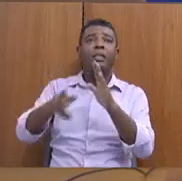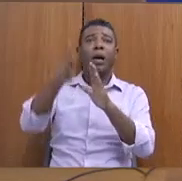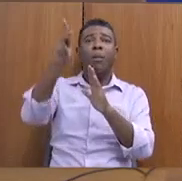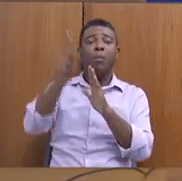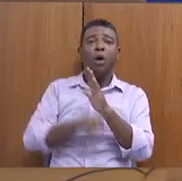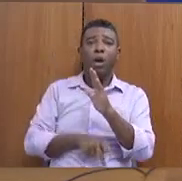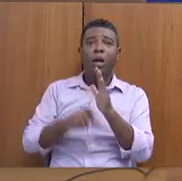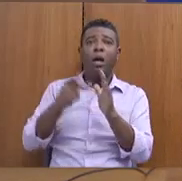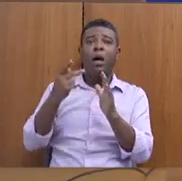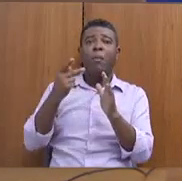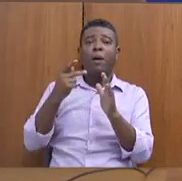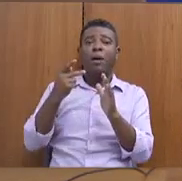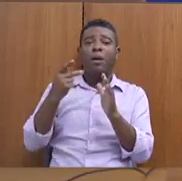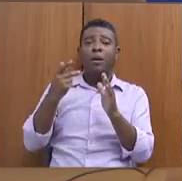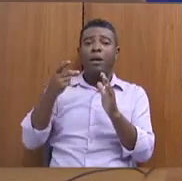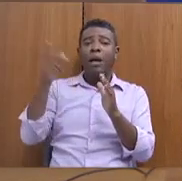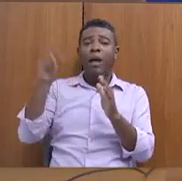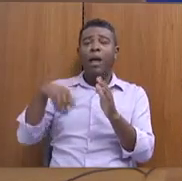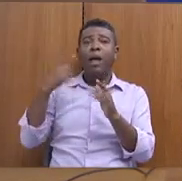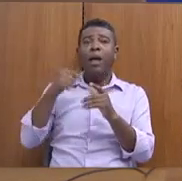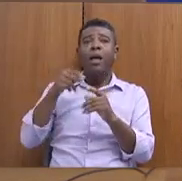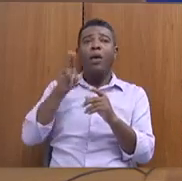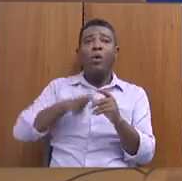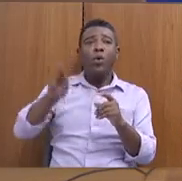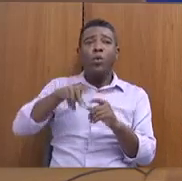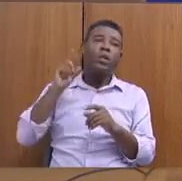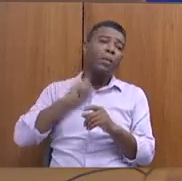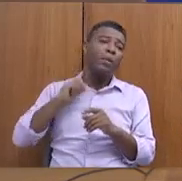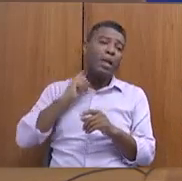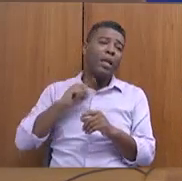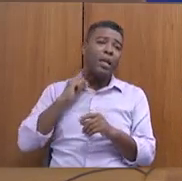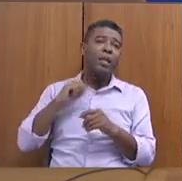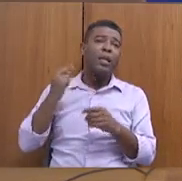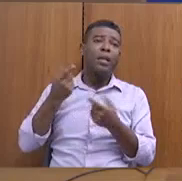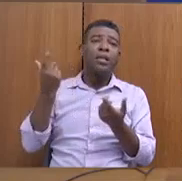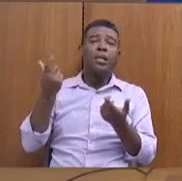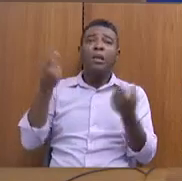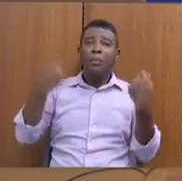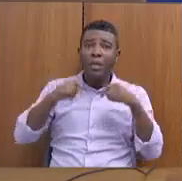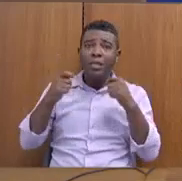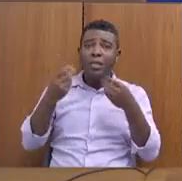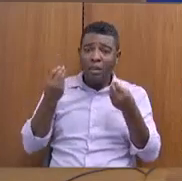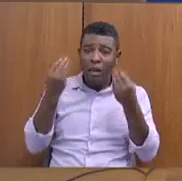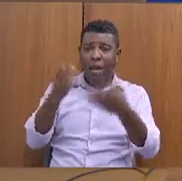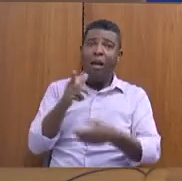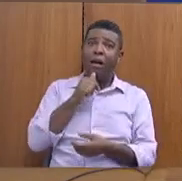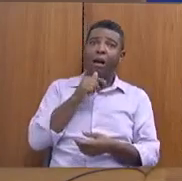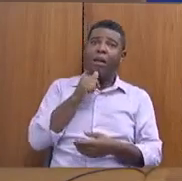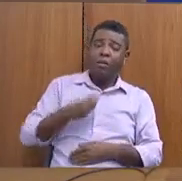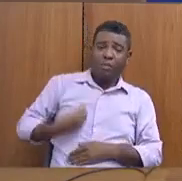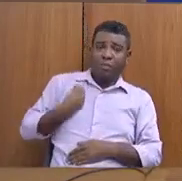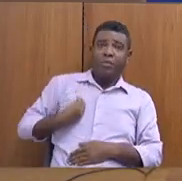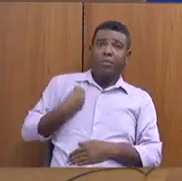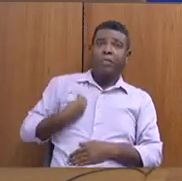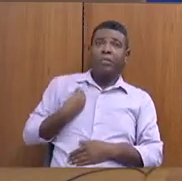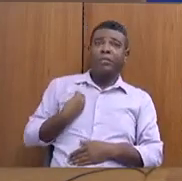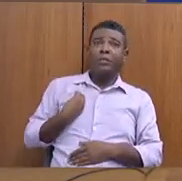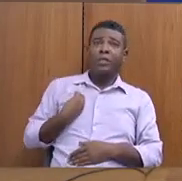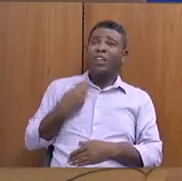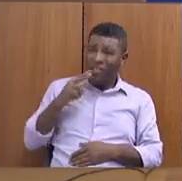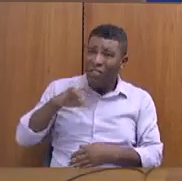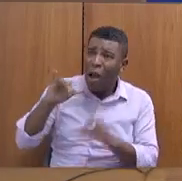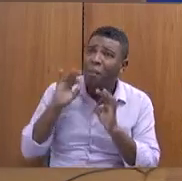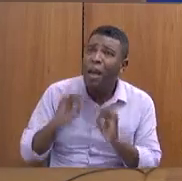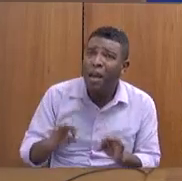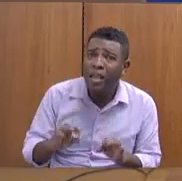Universaliza Minas, que diz que vai levar em 12 meses água para 300 distritos. Será que vai? Então,